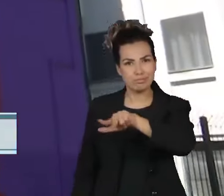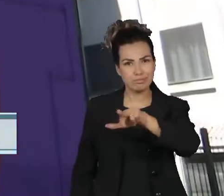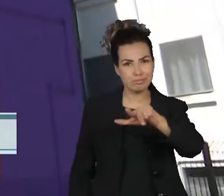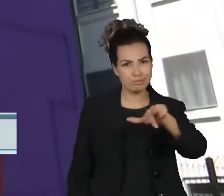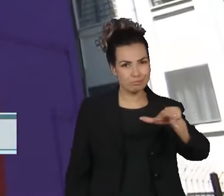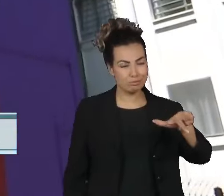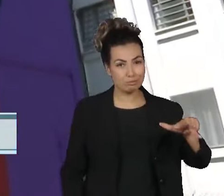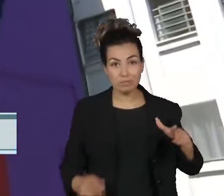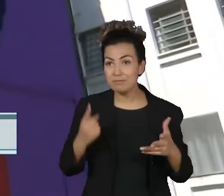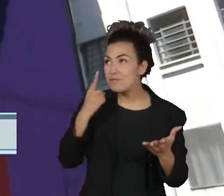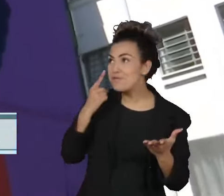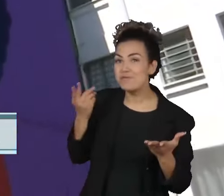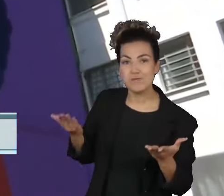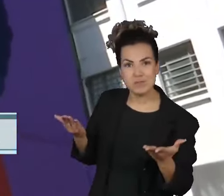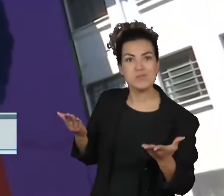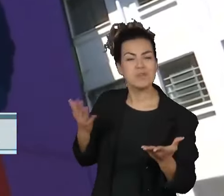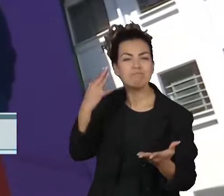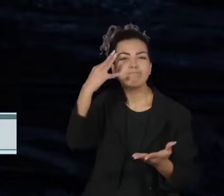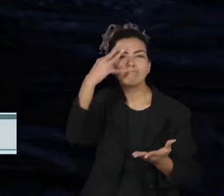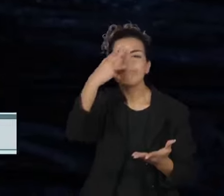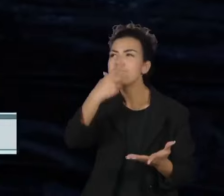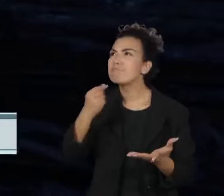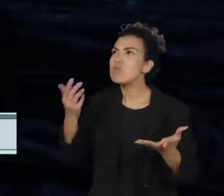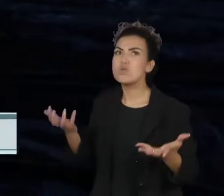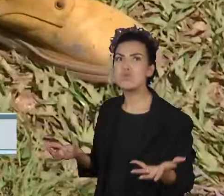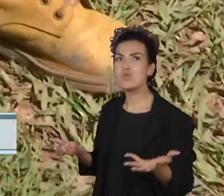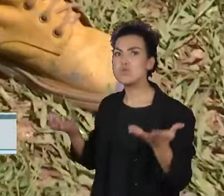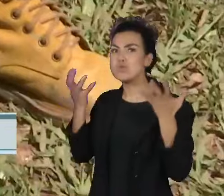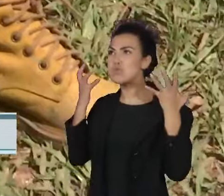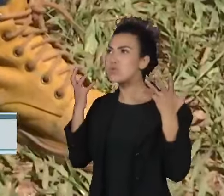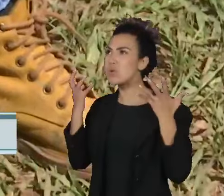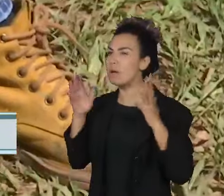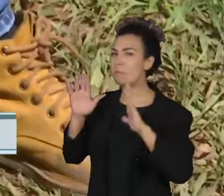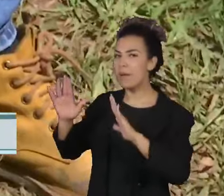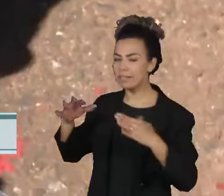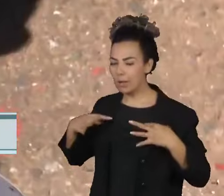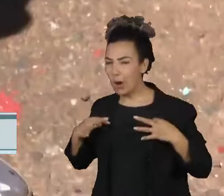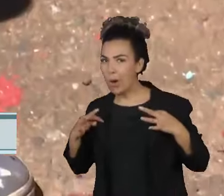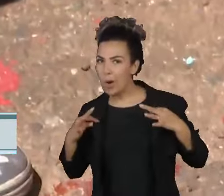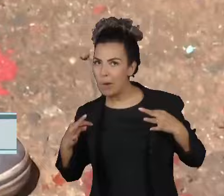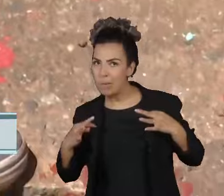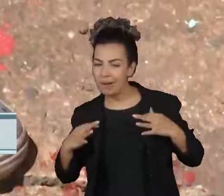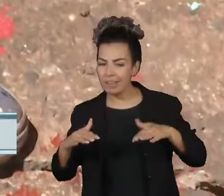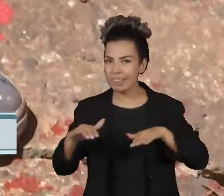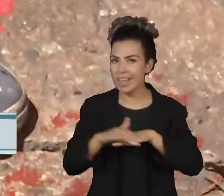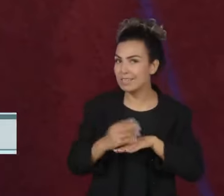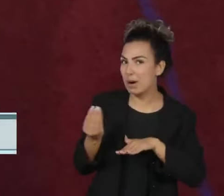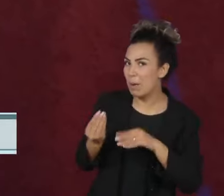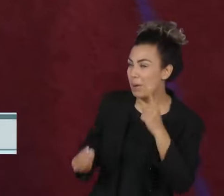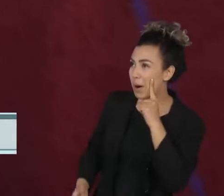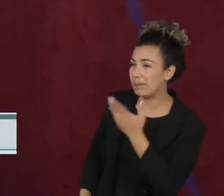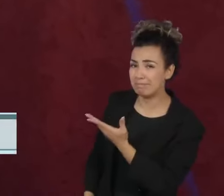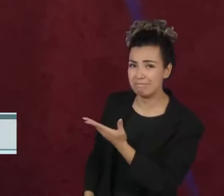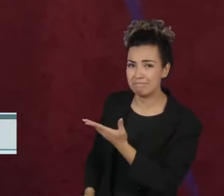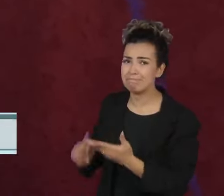Para que estas paredes terminem assim, os tênis e as roupas dessas artistas precisam ficar assim.